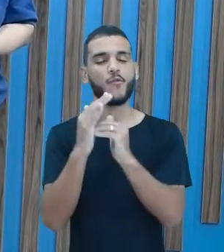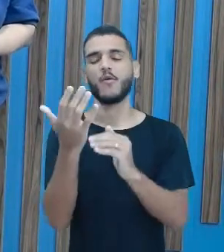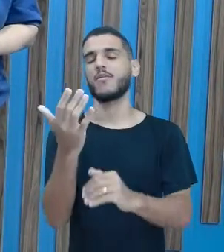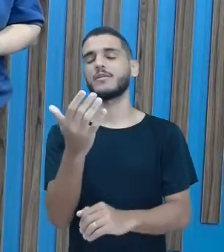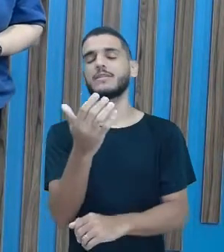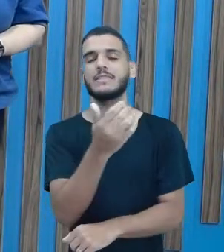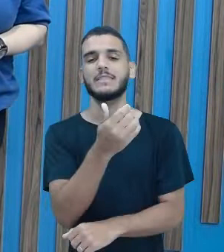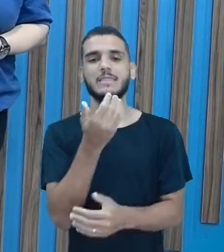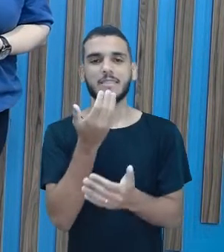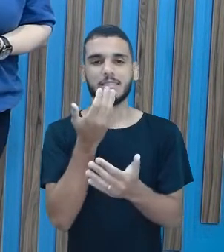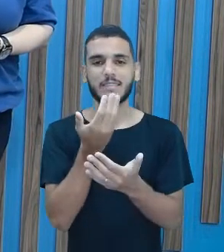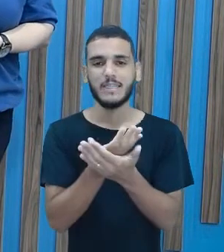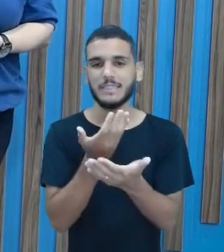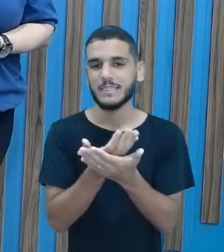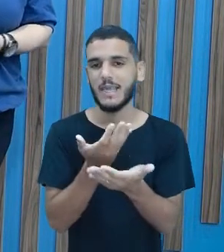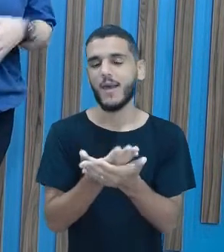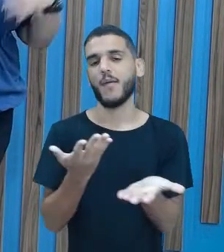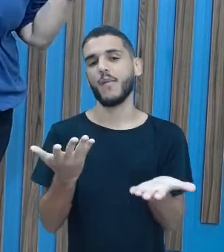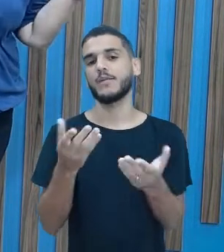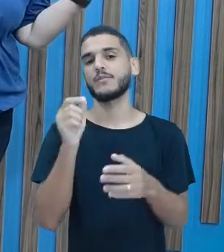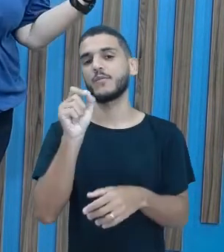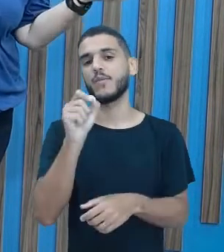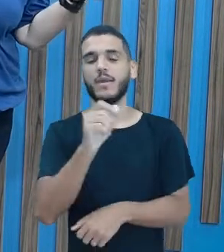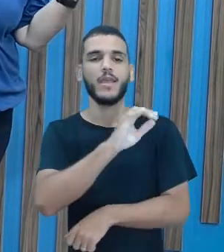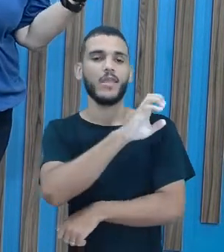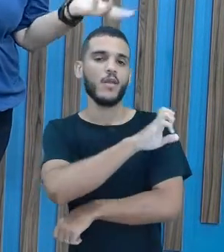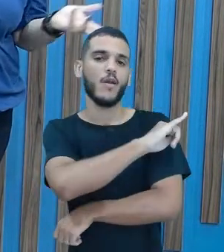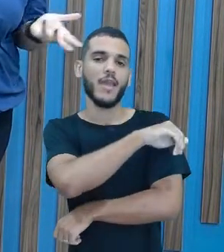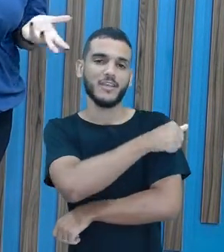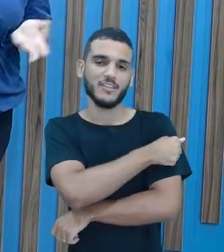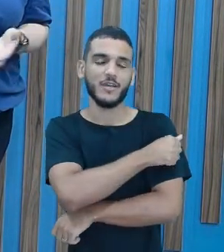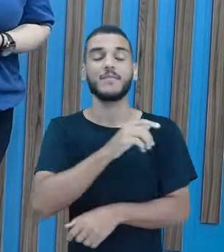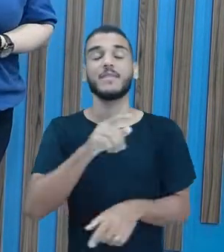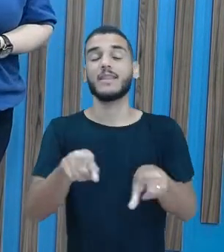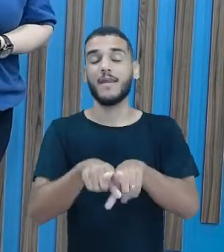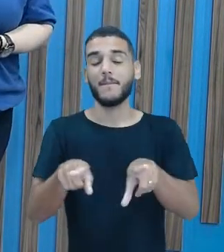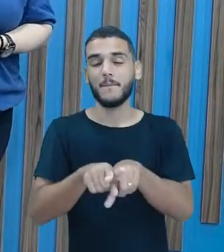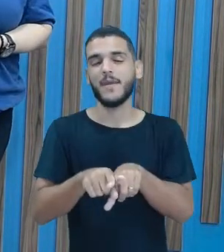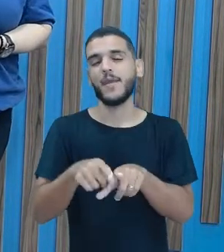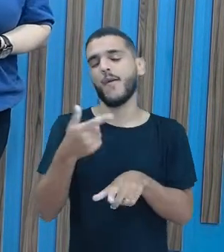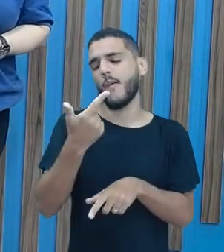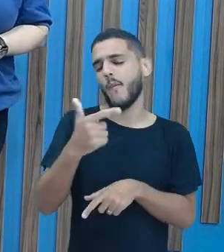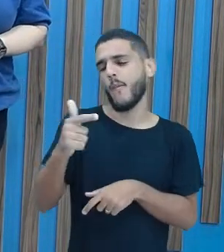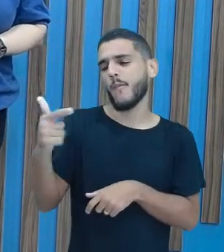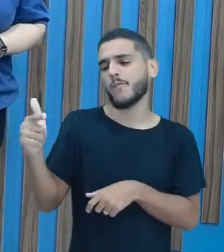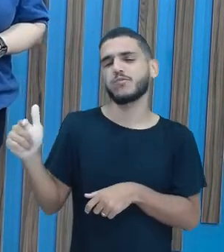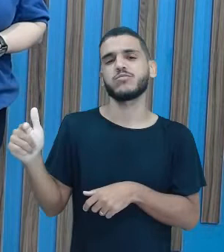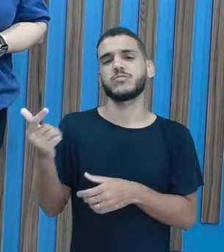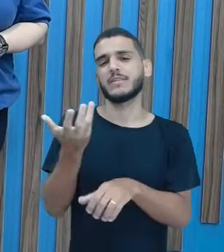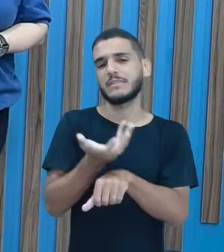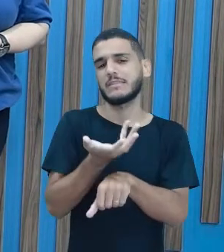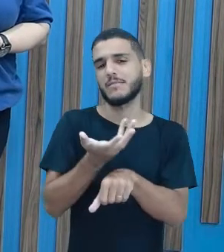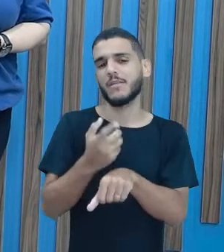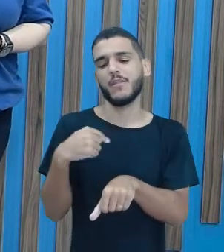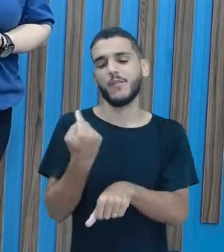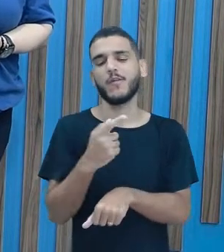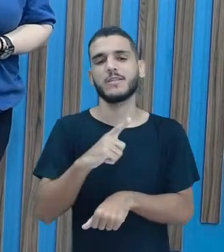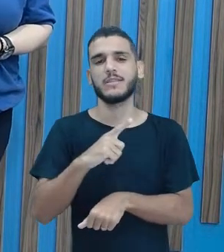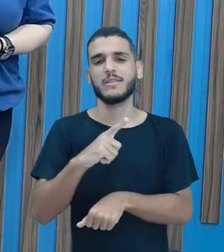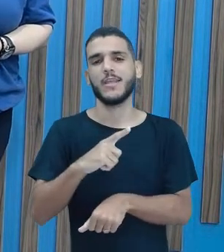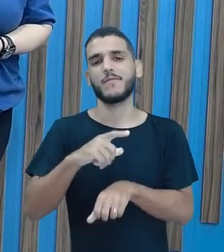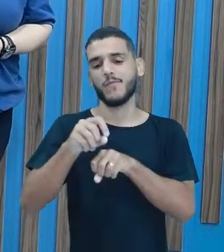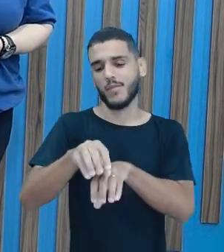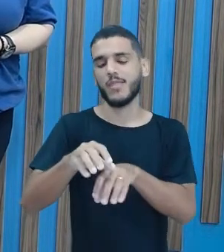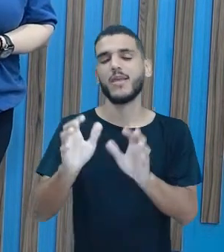Educação de Jovens e Adultos. E também a todas as outras aulas que temos, né, de outras disciplinas no nosso Educa